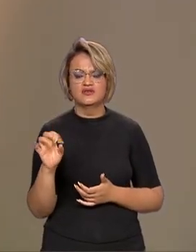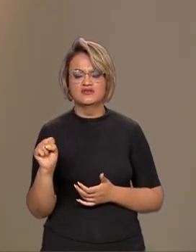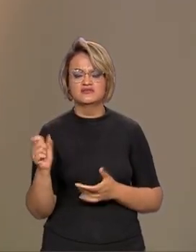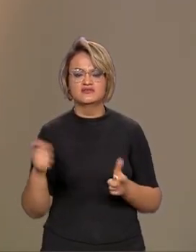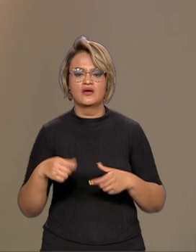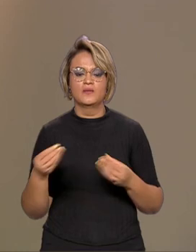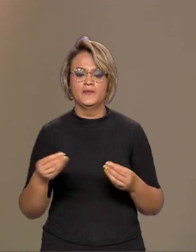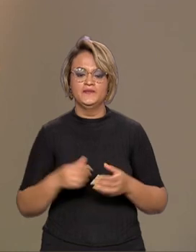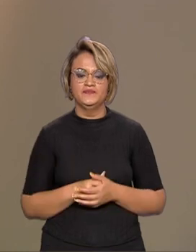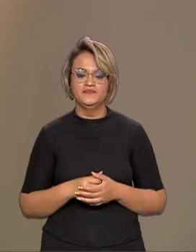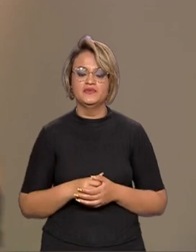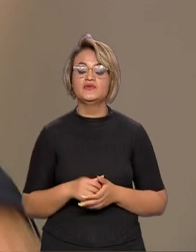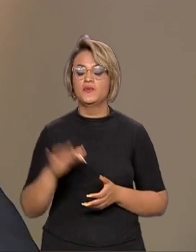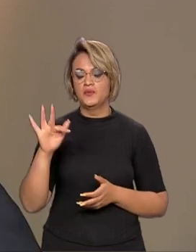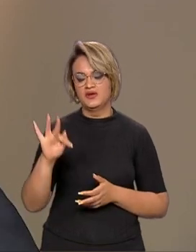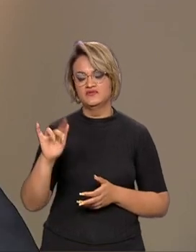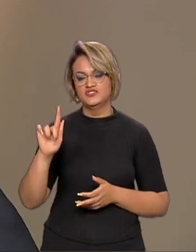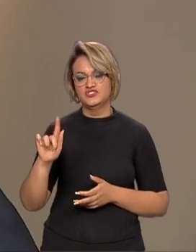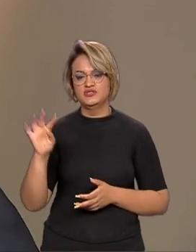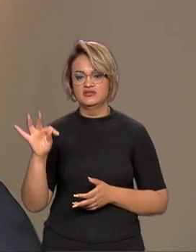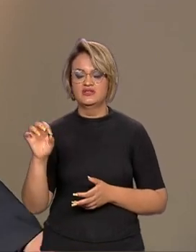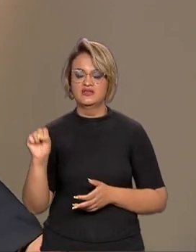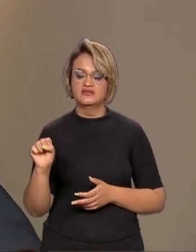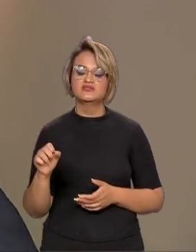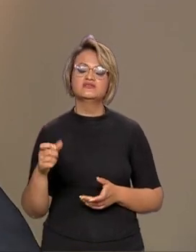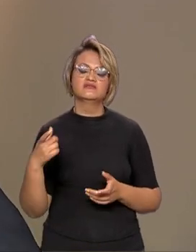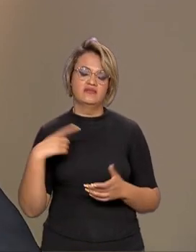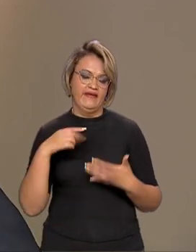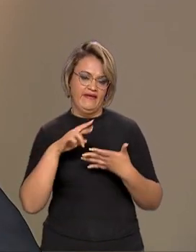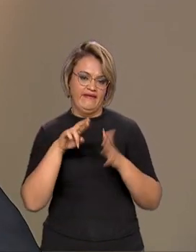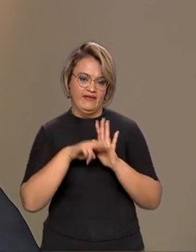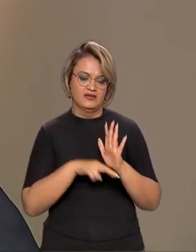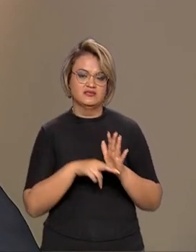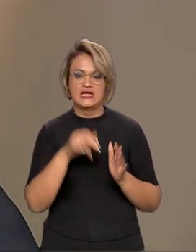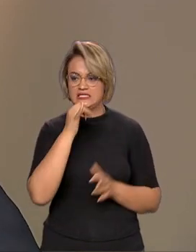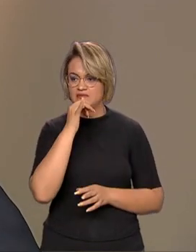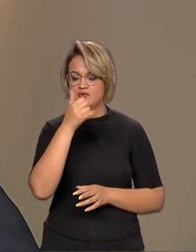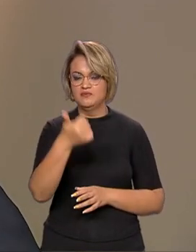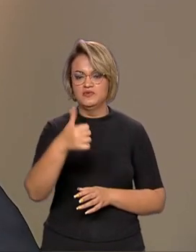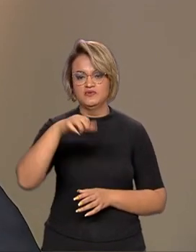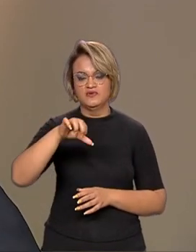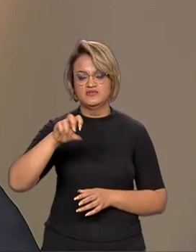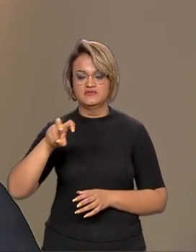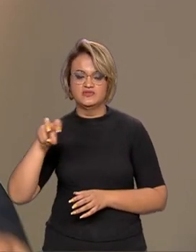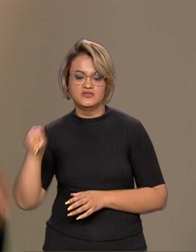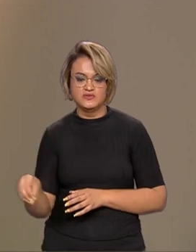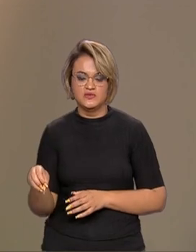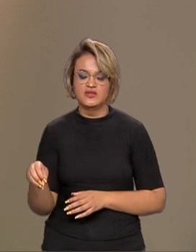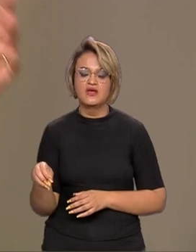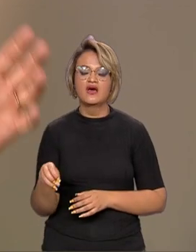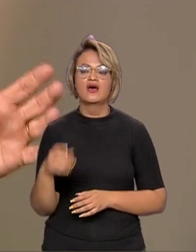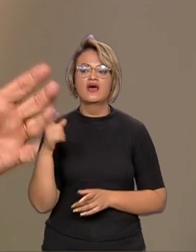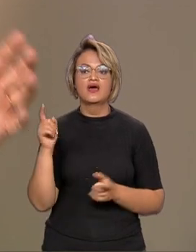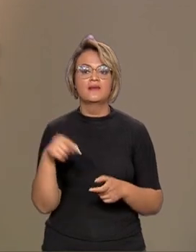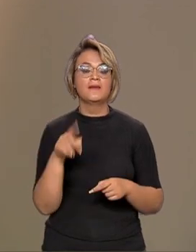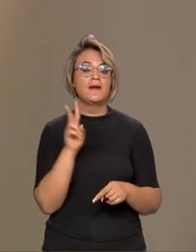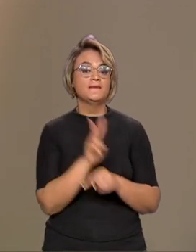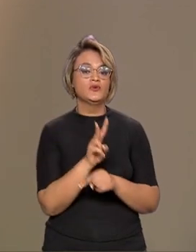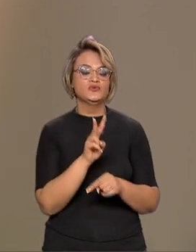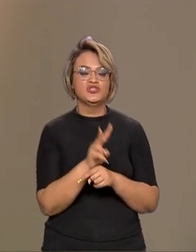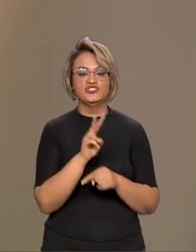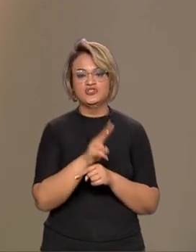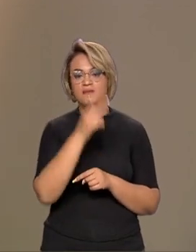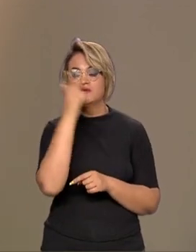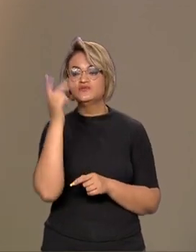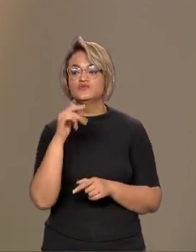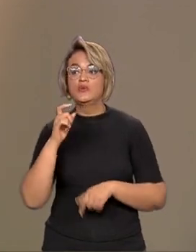garantia tem tarefas, né? Quando nasceu lá na década de 50, ele nasce para dizer assim, é proteção do trabalhador